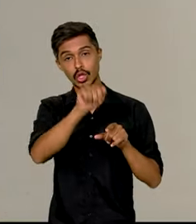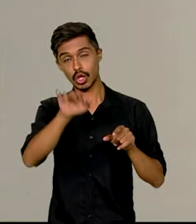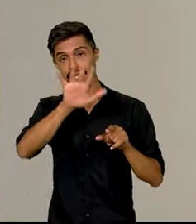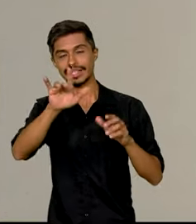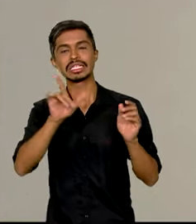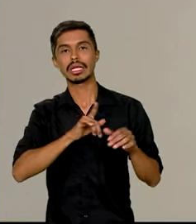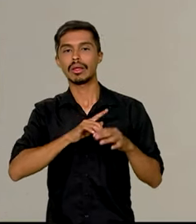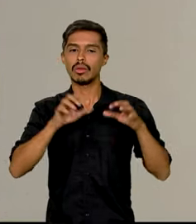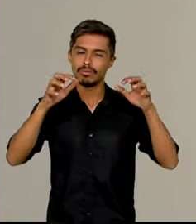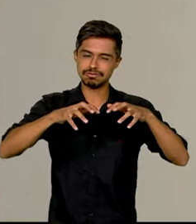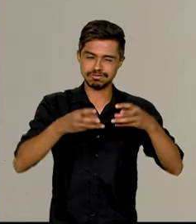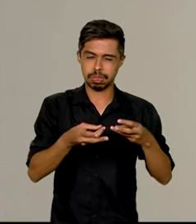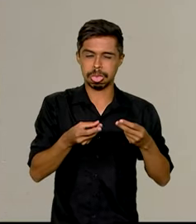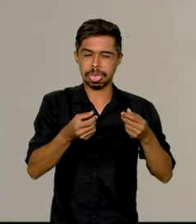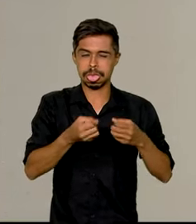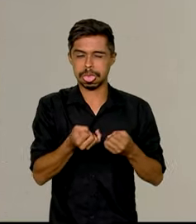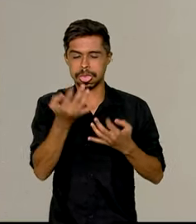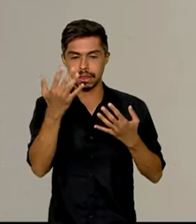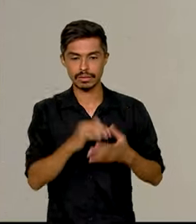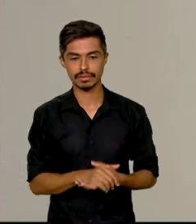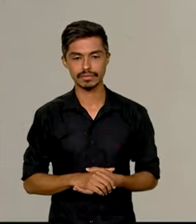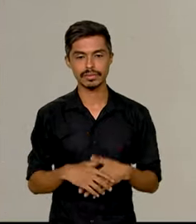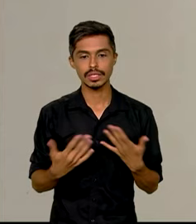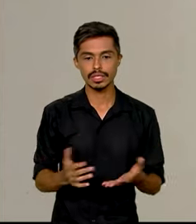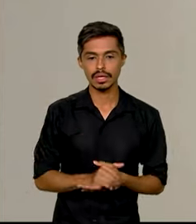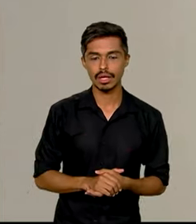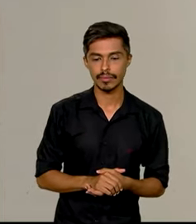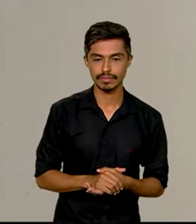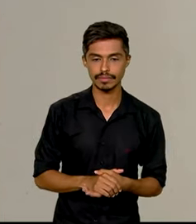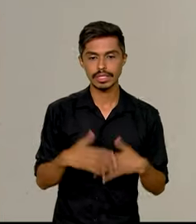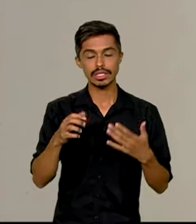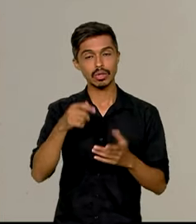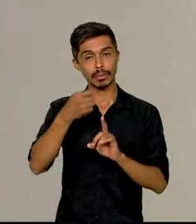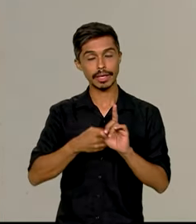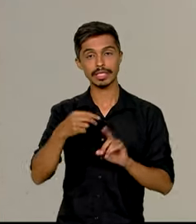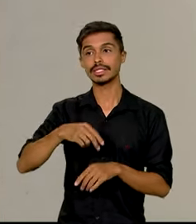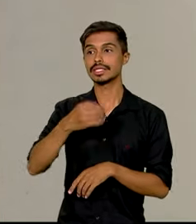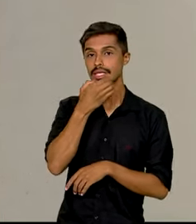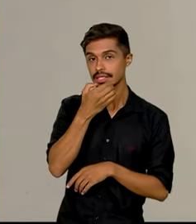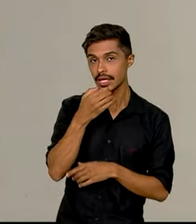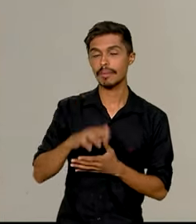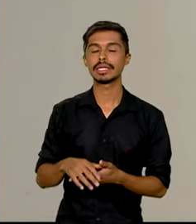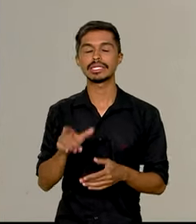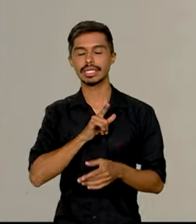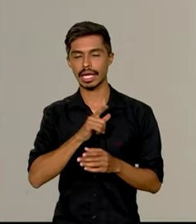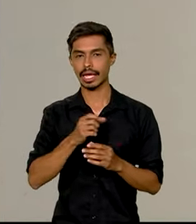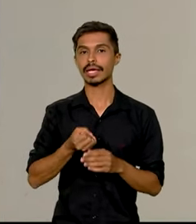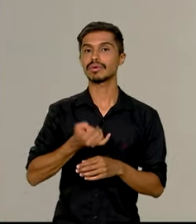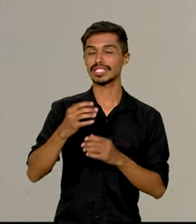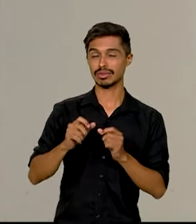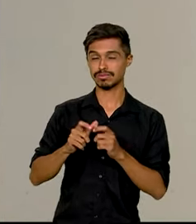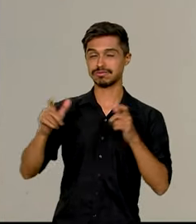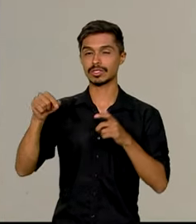mais volumosa. Principalmente na região Sul, tanto no mês de novembro quanto no mês de dezembro, indica aí chuvas acima da média. E